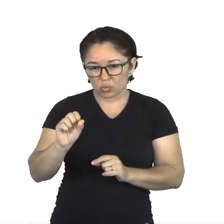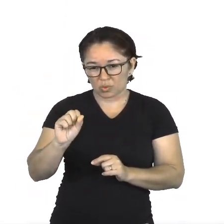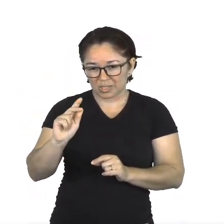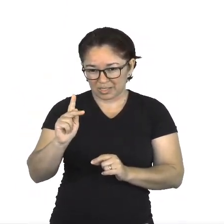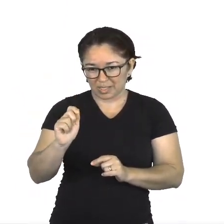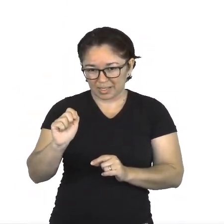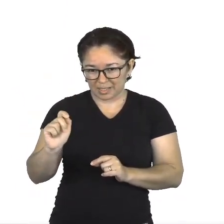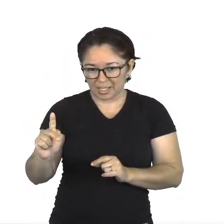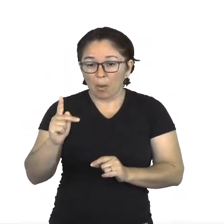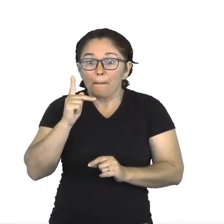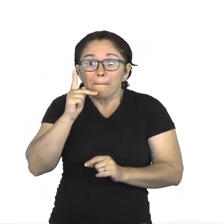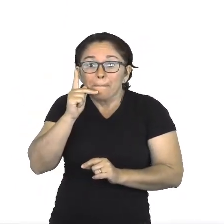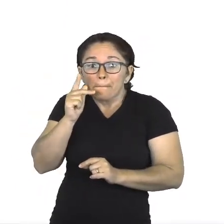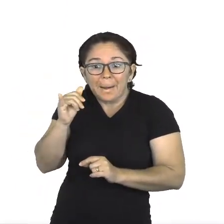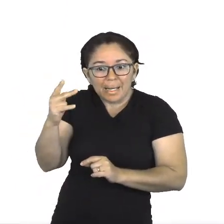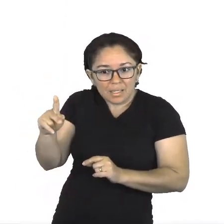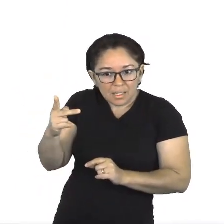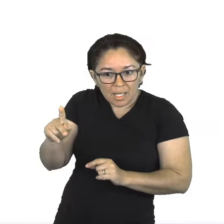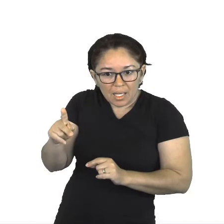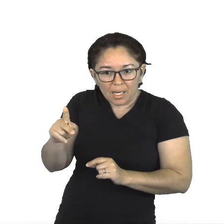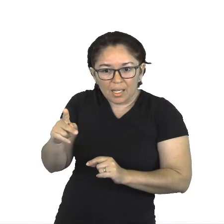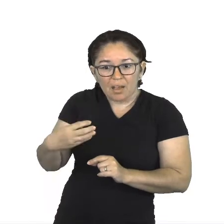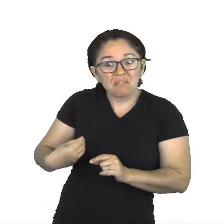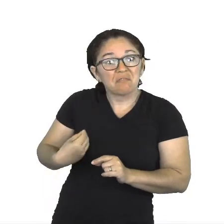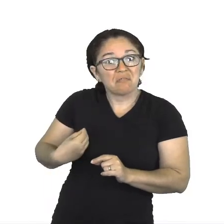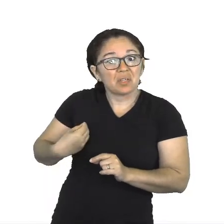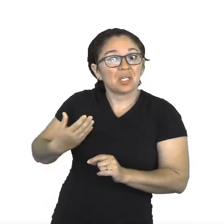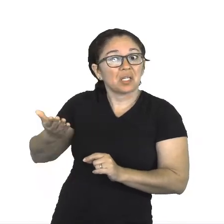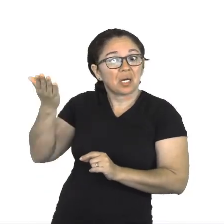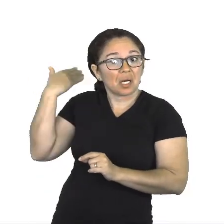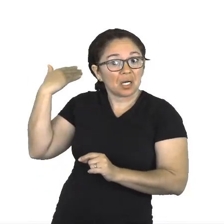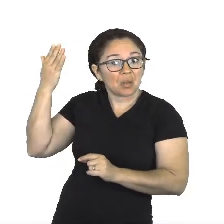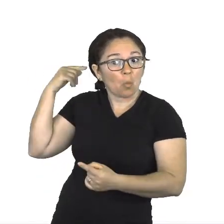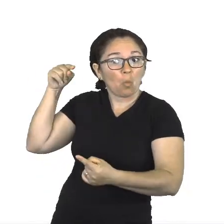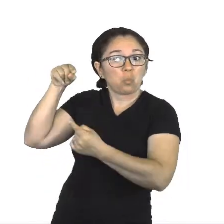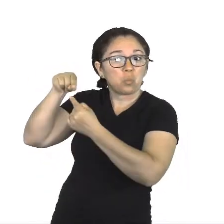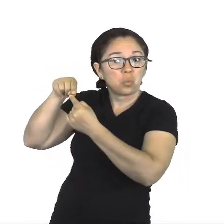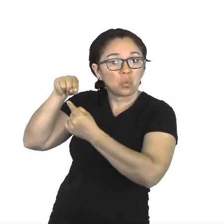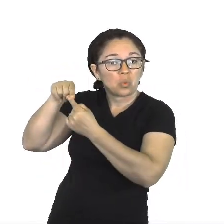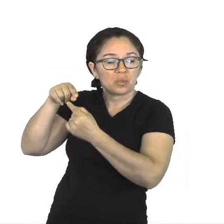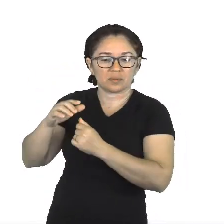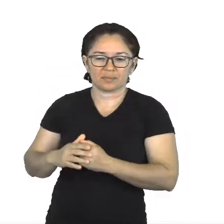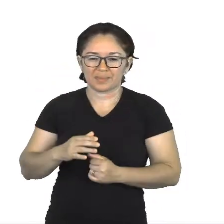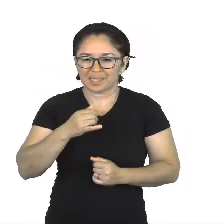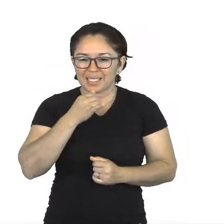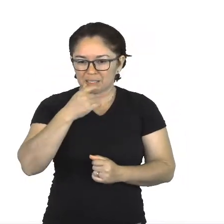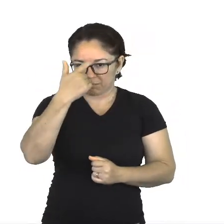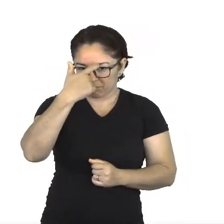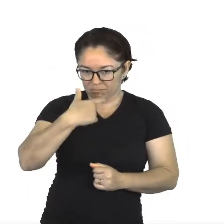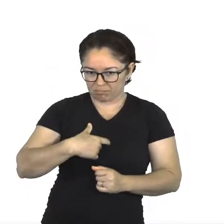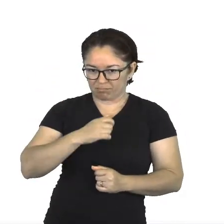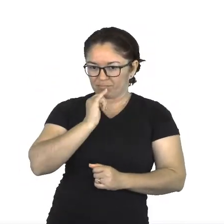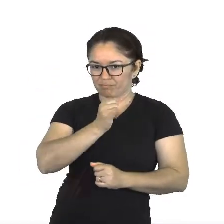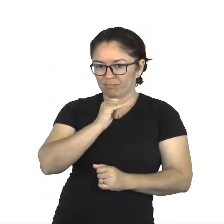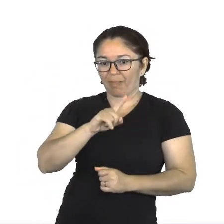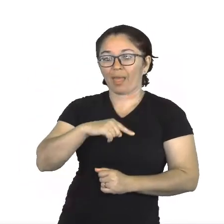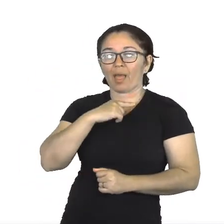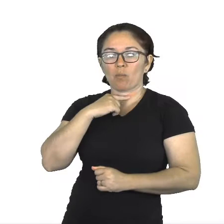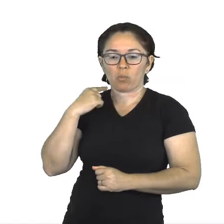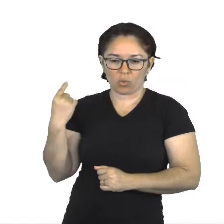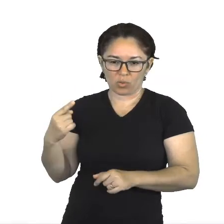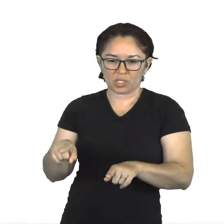Apesar de a narradora da história ser a morte e de o livro ter como cenário de fundo a segunda